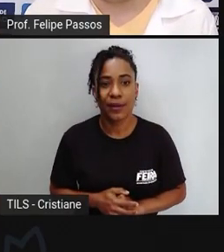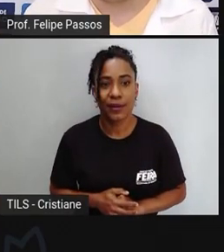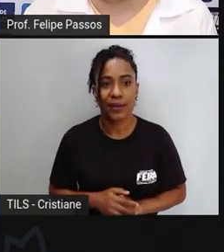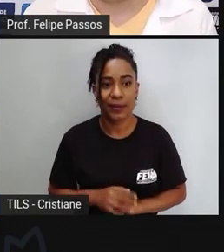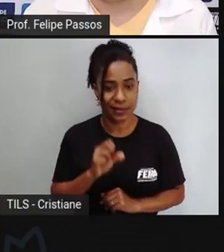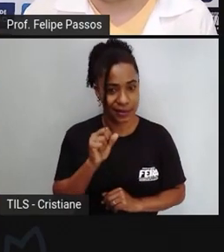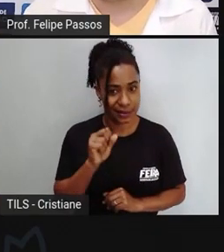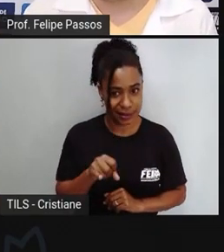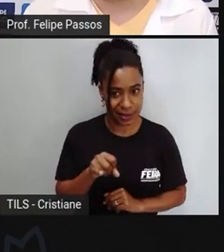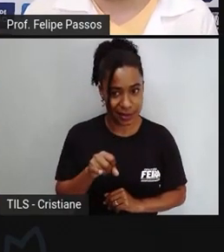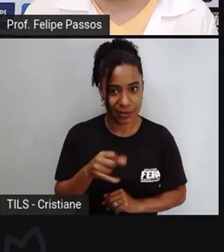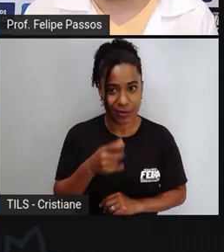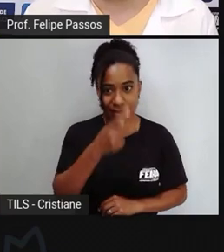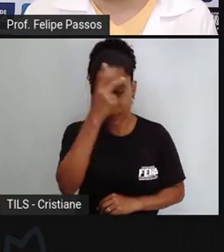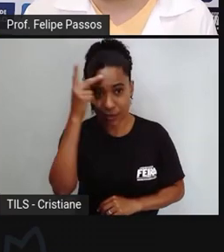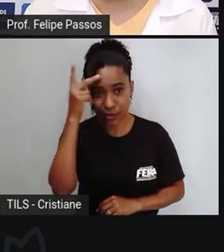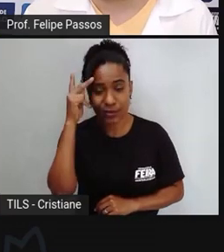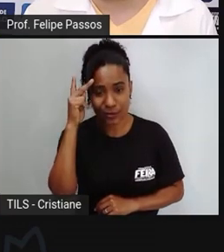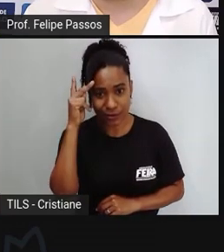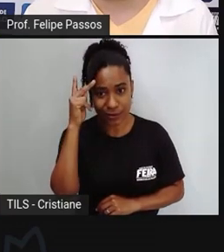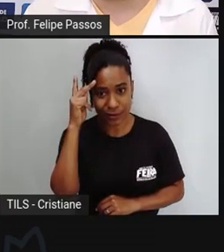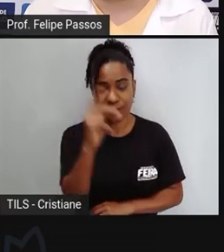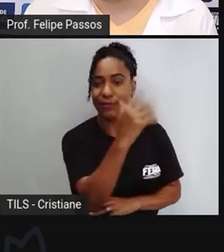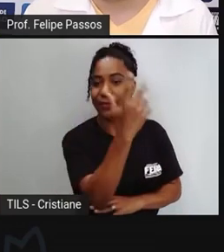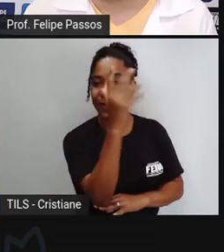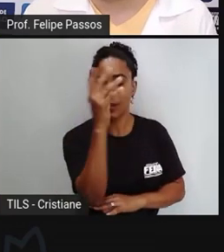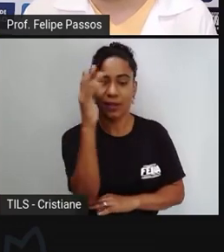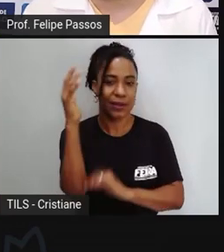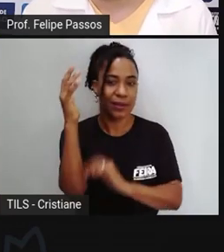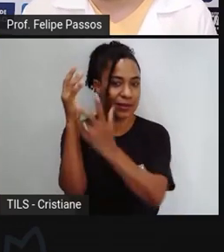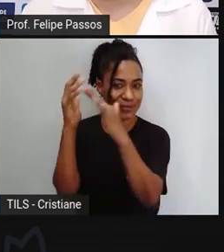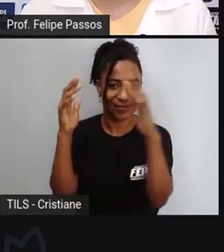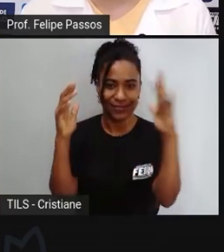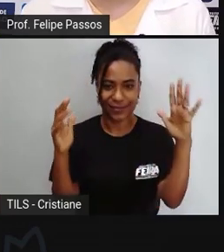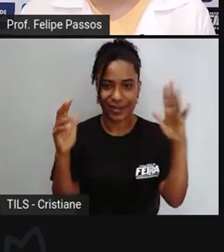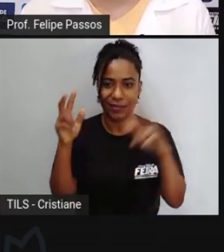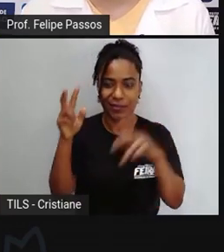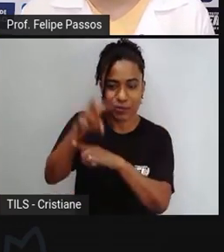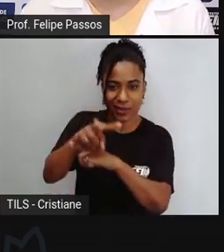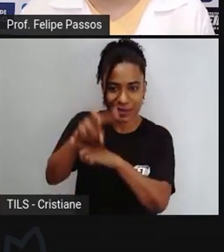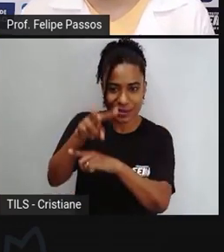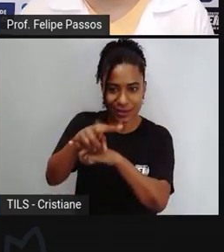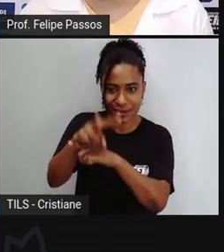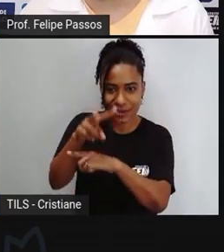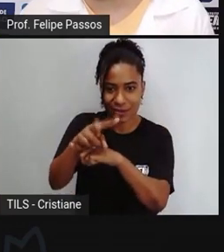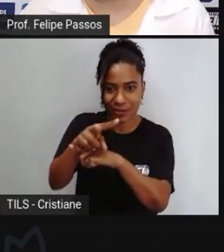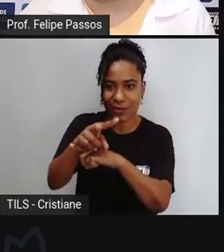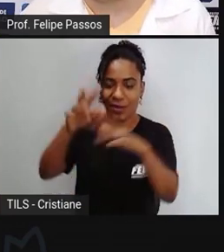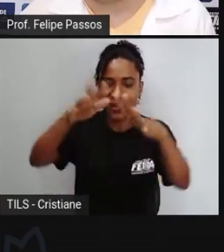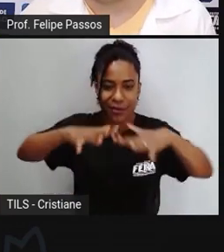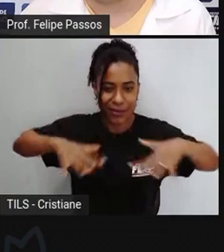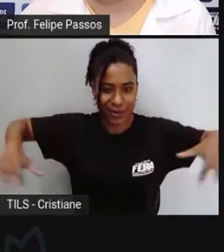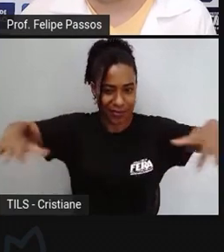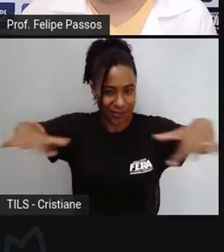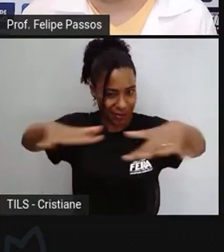ambientalista comparecesse a esse local para